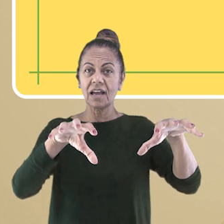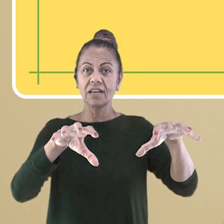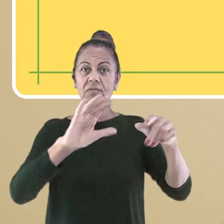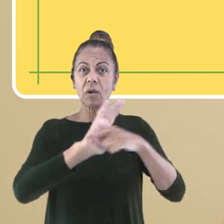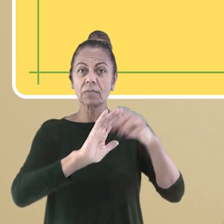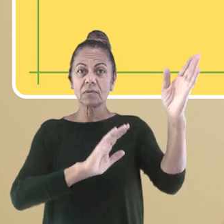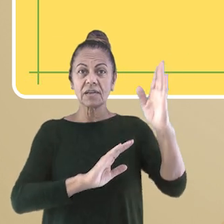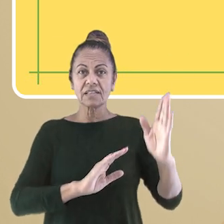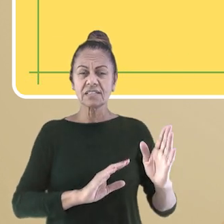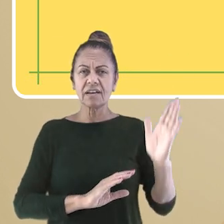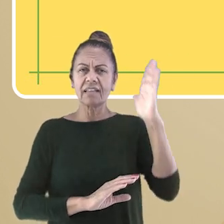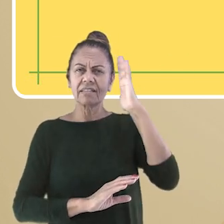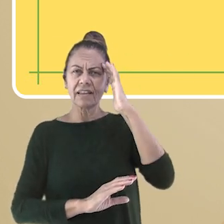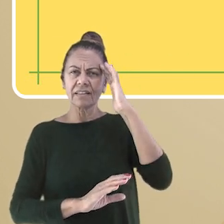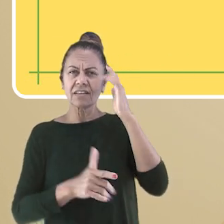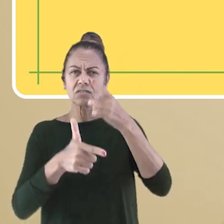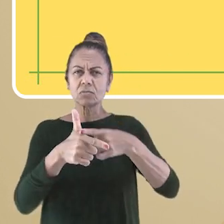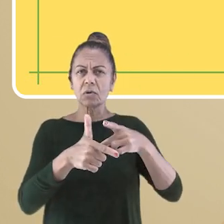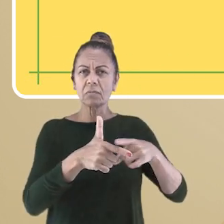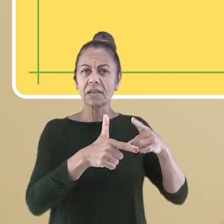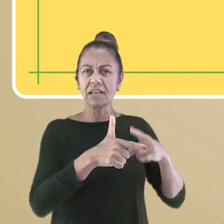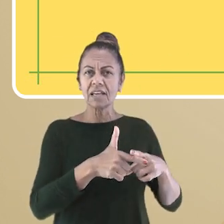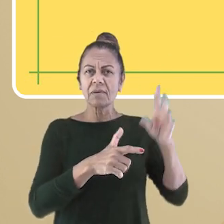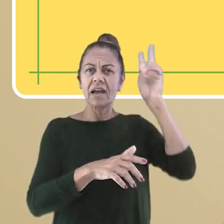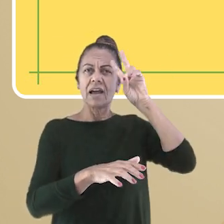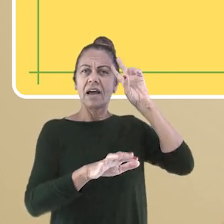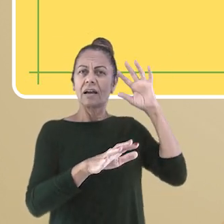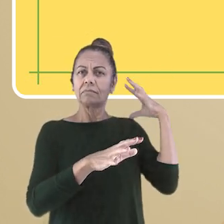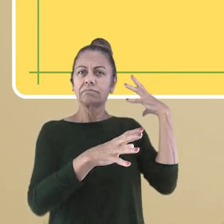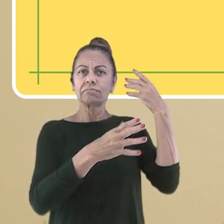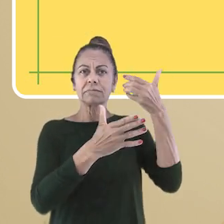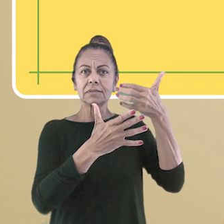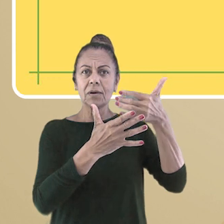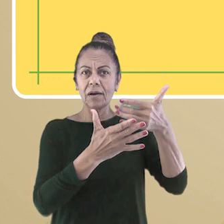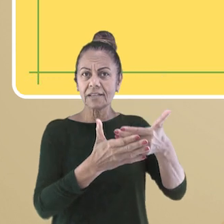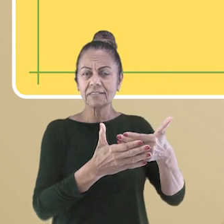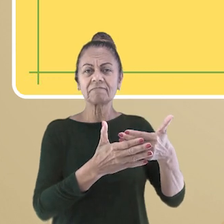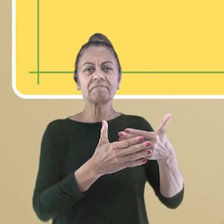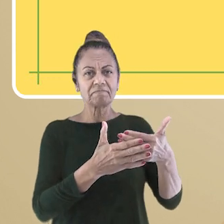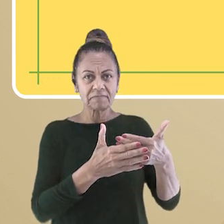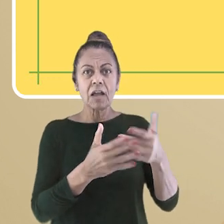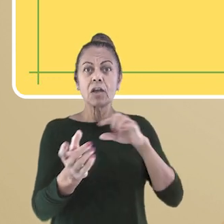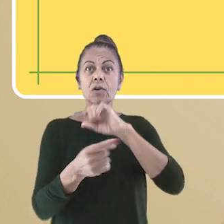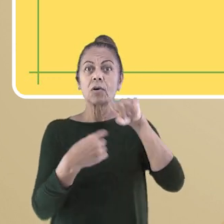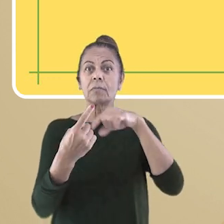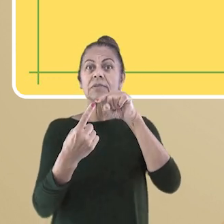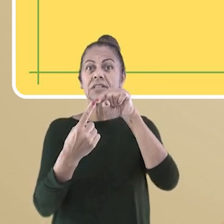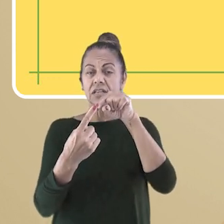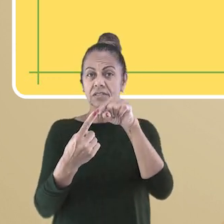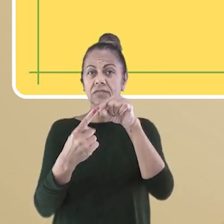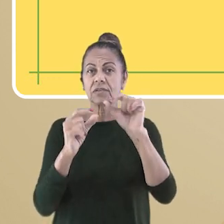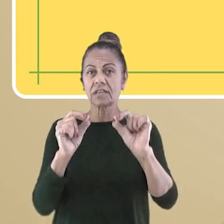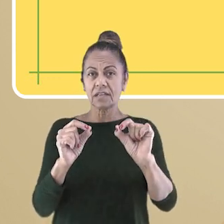compreendendo os conflitos e as tensões históricas e contemporâneas. E o objetivo é